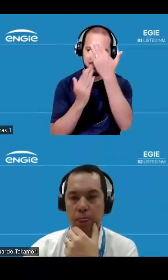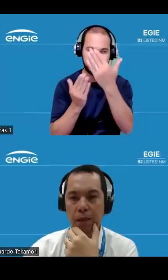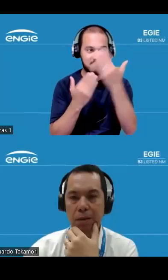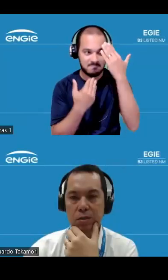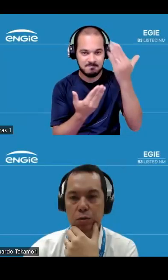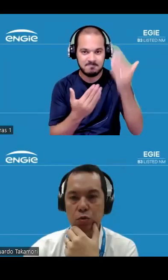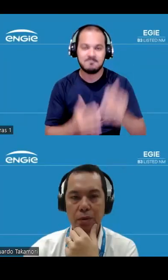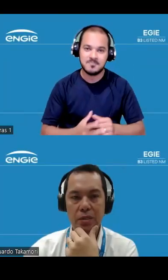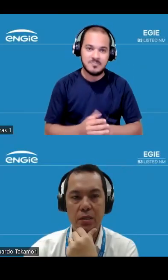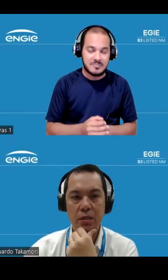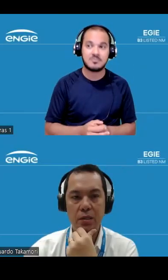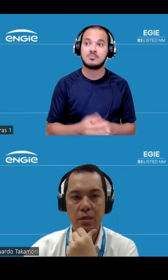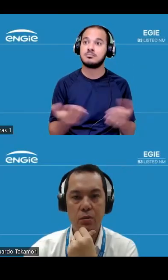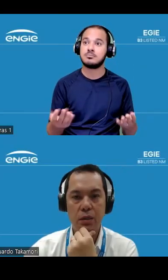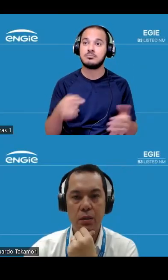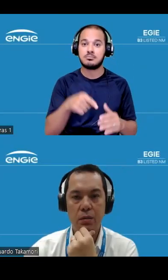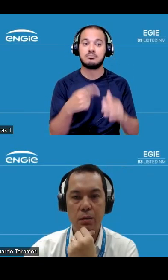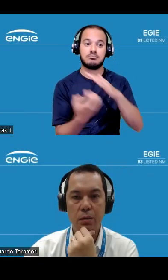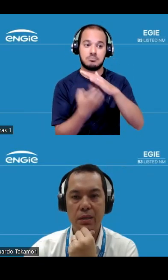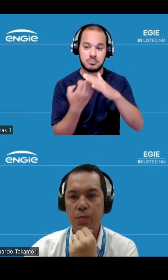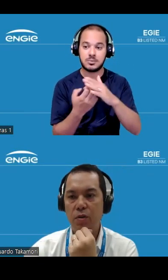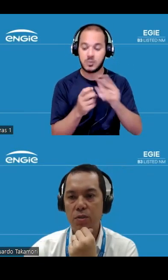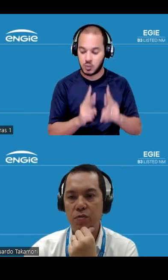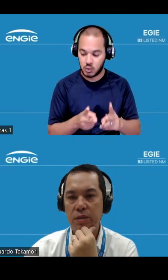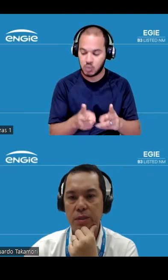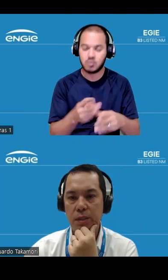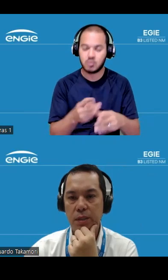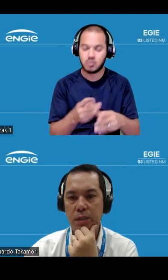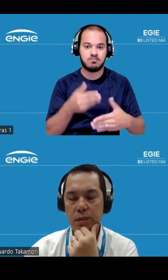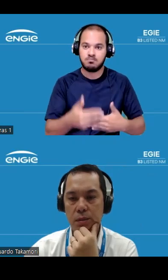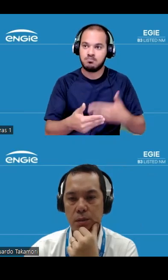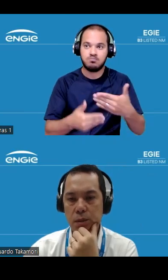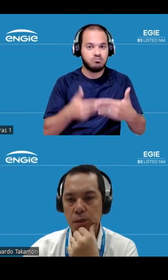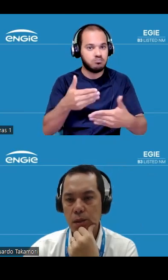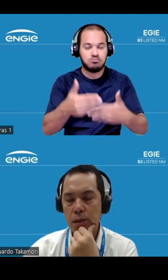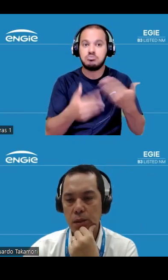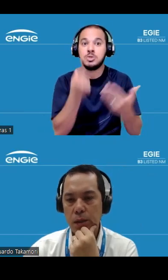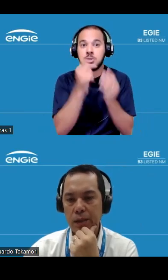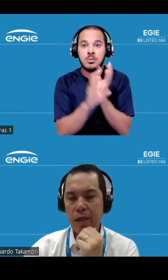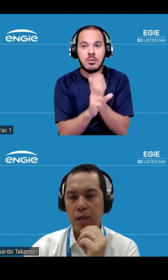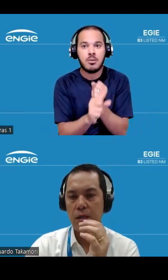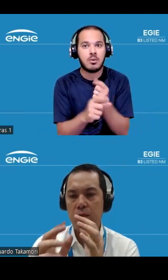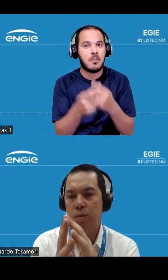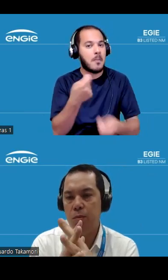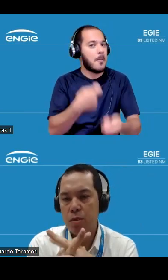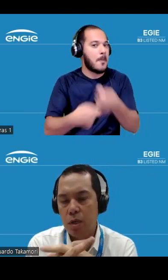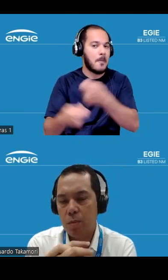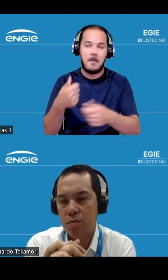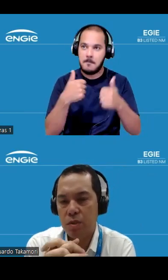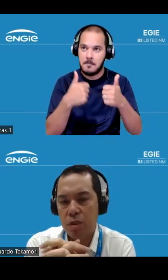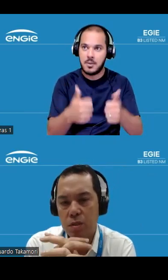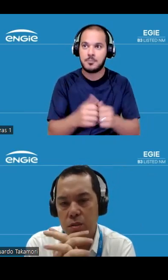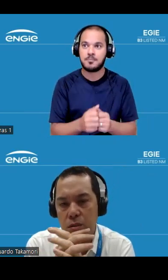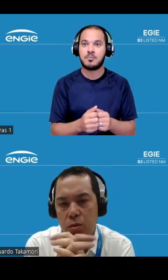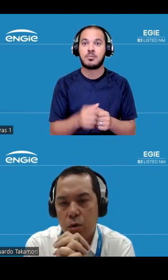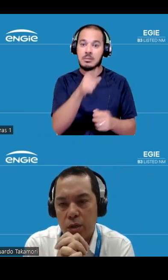a empresa continua apresentando uma excelente performance financeira a ideia aqui é sempre mostrar para